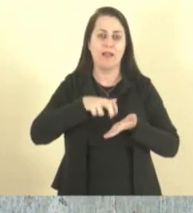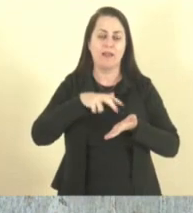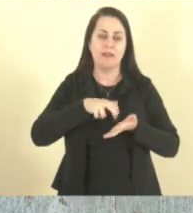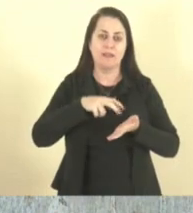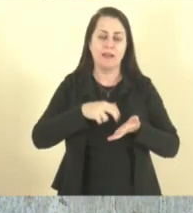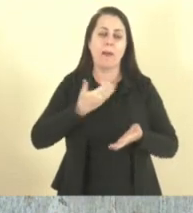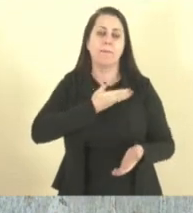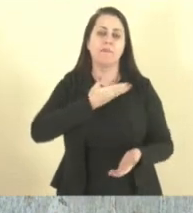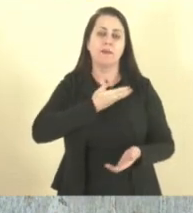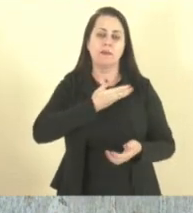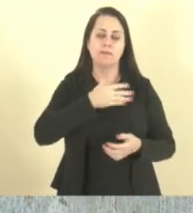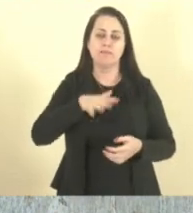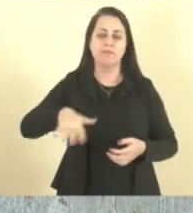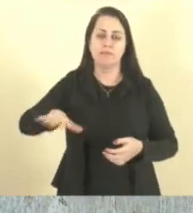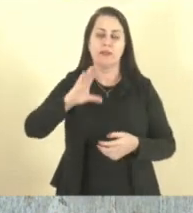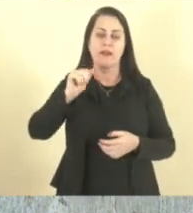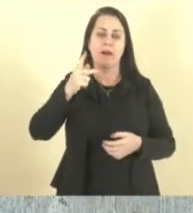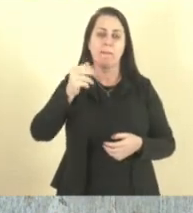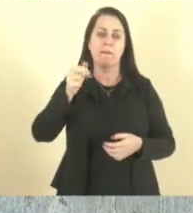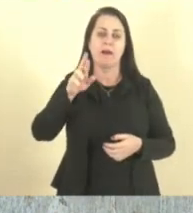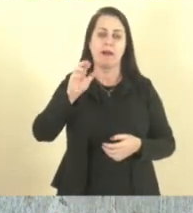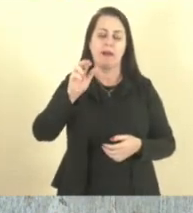amigo da região do Caparó, Capixaba. Obrigado.